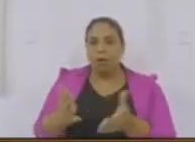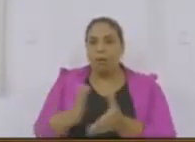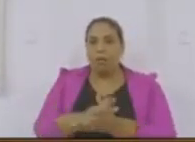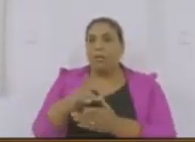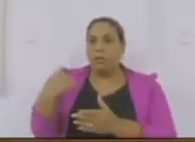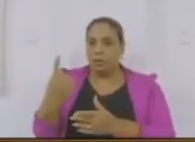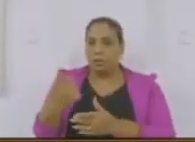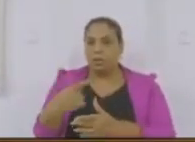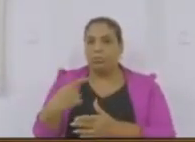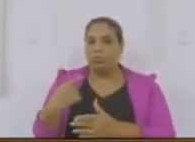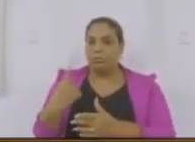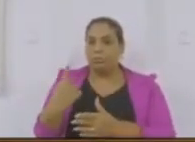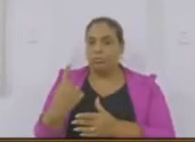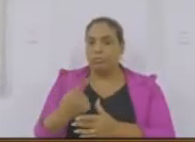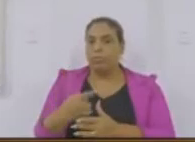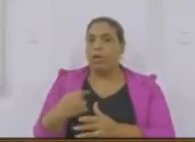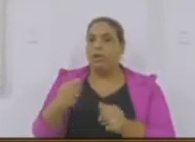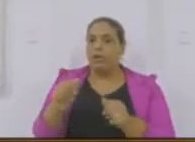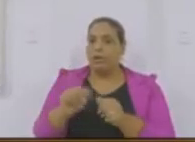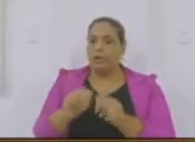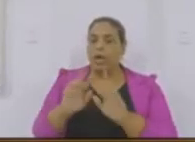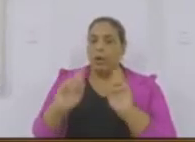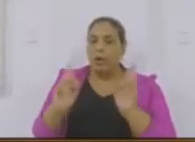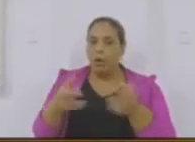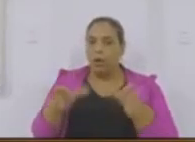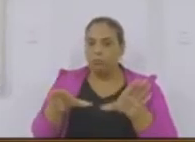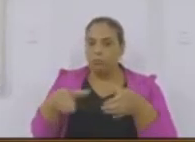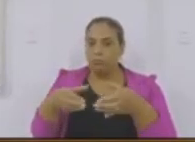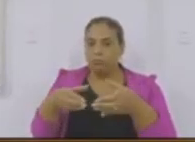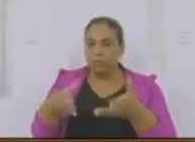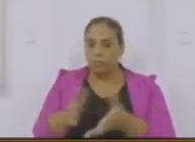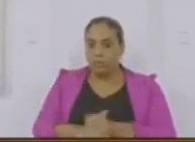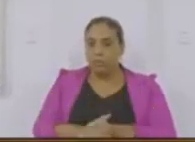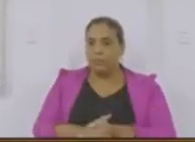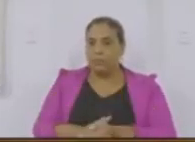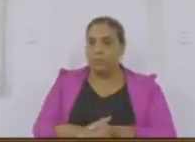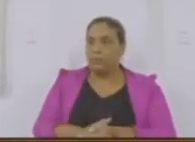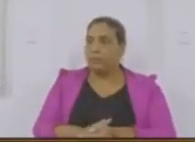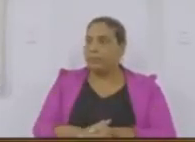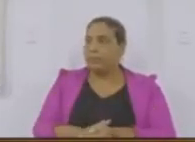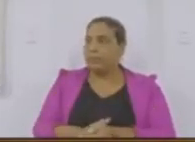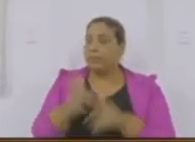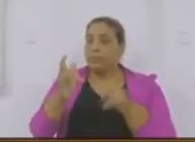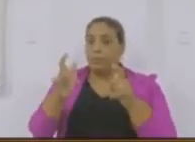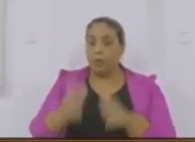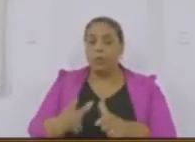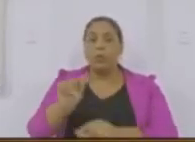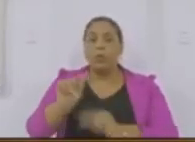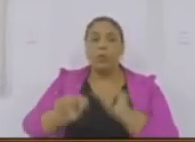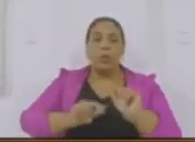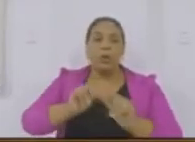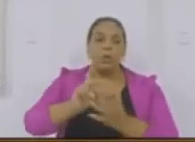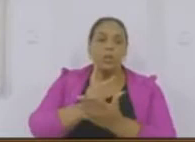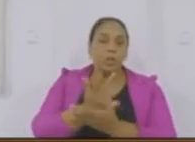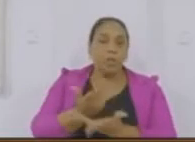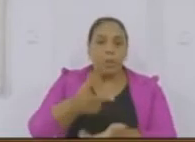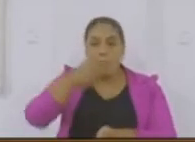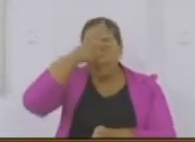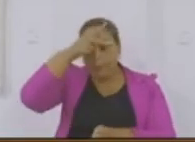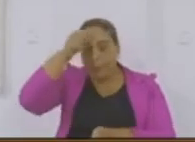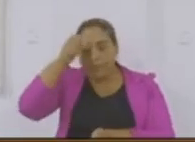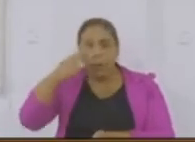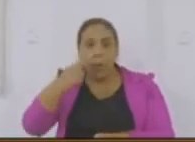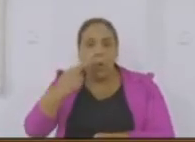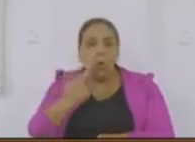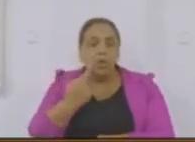A Vossa Excelência, se eu não me engano, foi os quatro mesmo. Aonde o prefeito mandou para casa, o prefeito Rodrigo